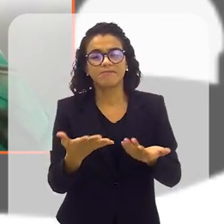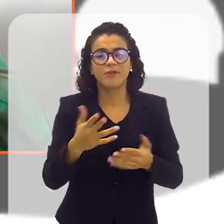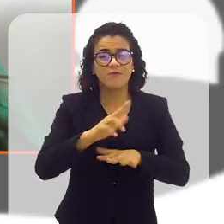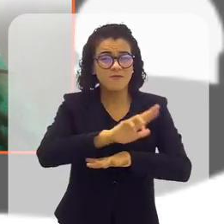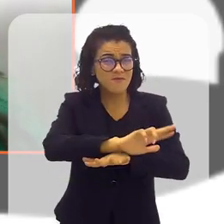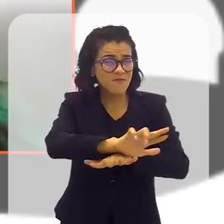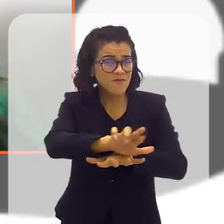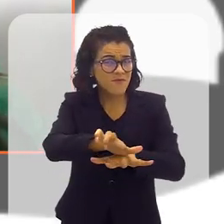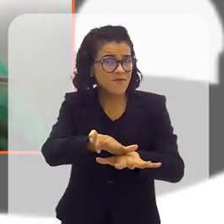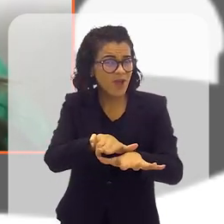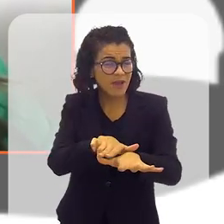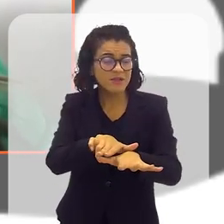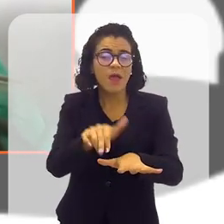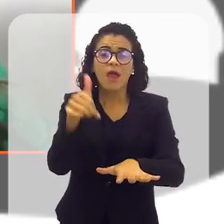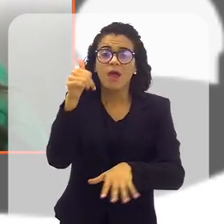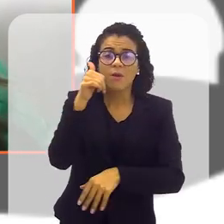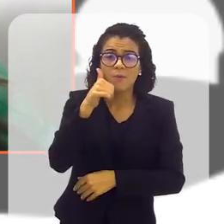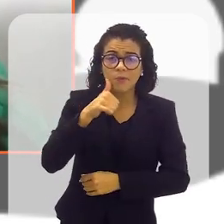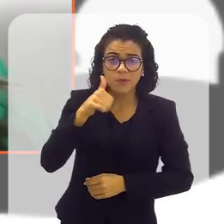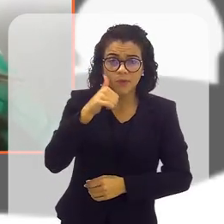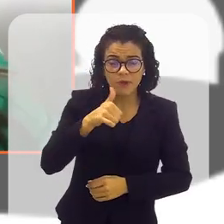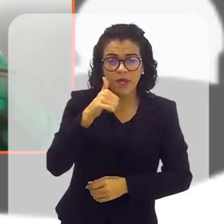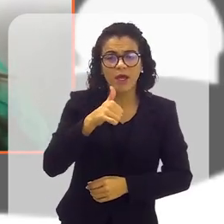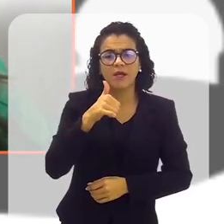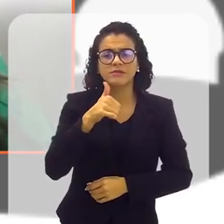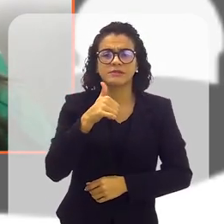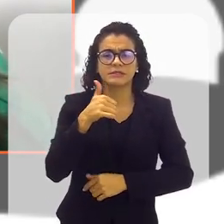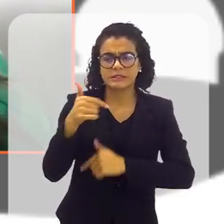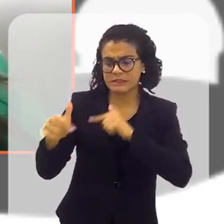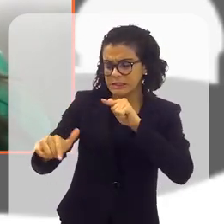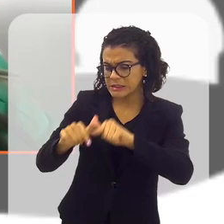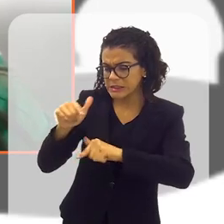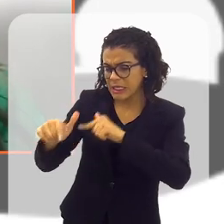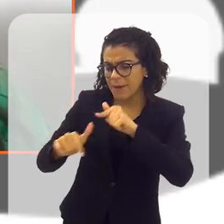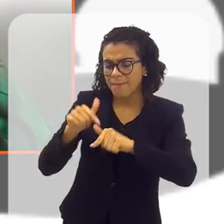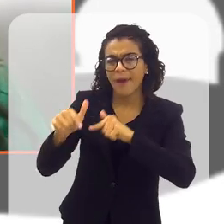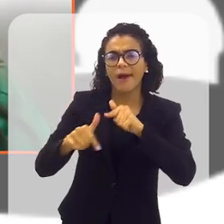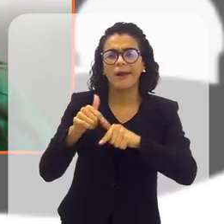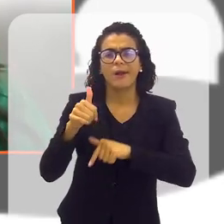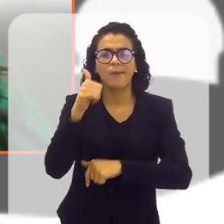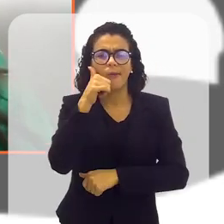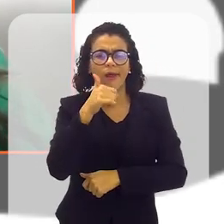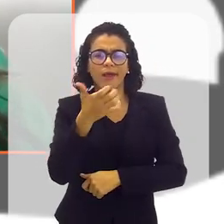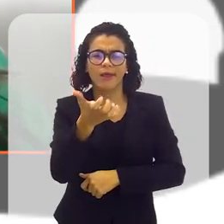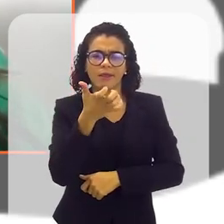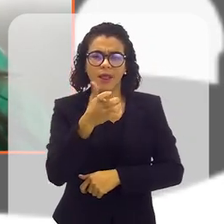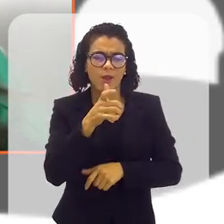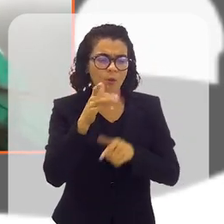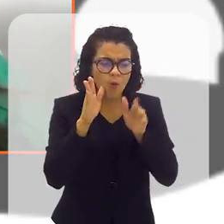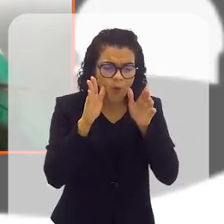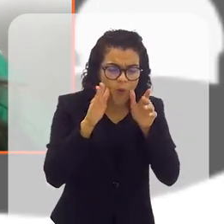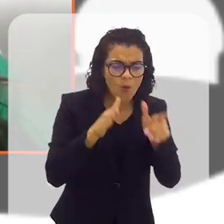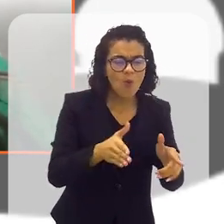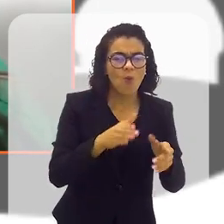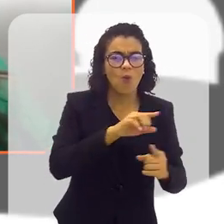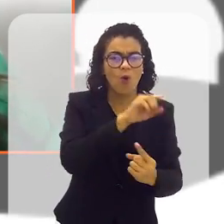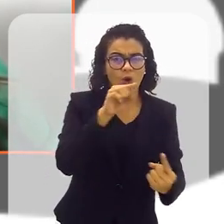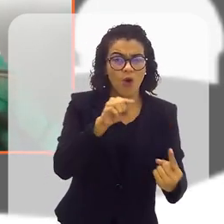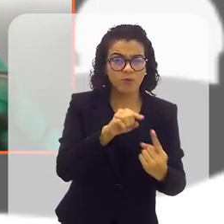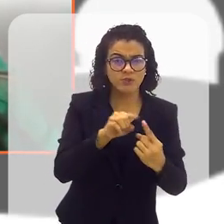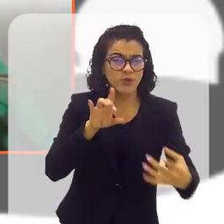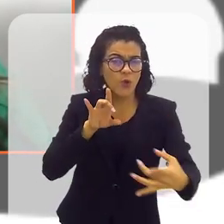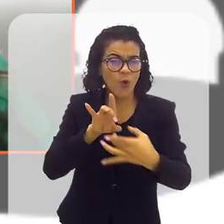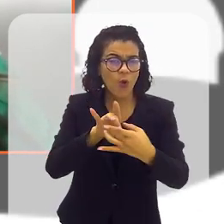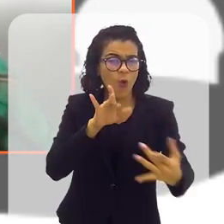Com várias frentes, né? São mulheres que fazem negócios, mulheres que querem fazer networking, porque hoje se você tem uma